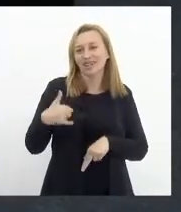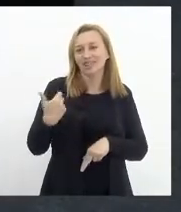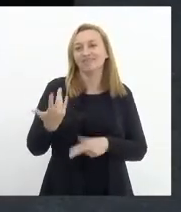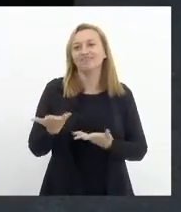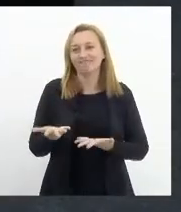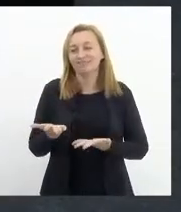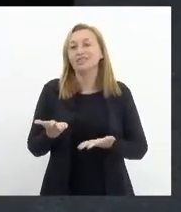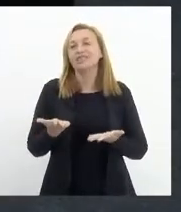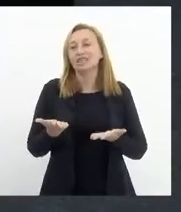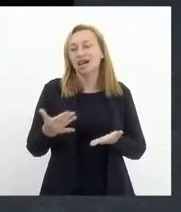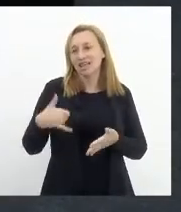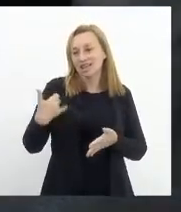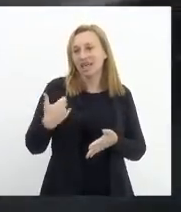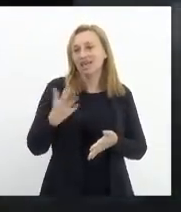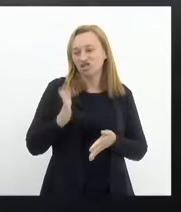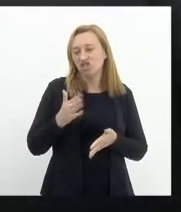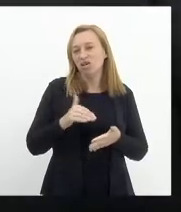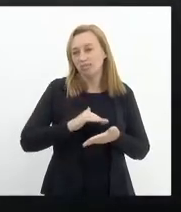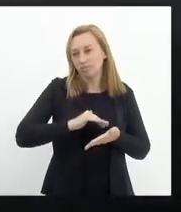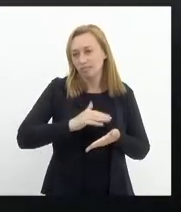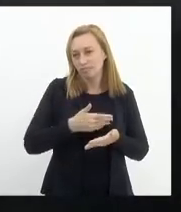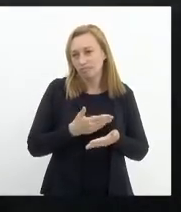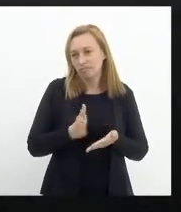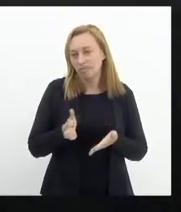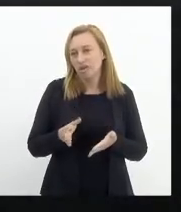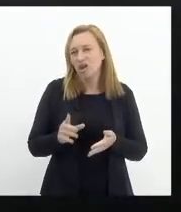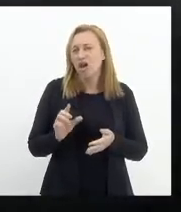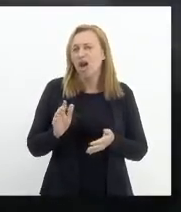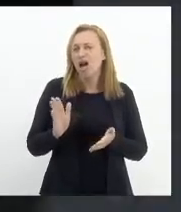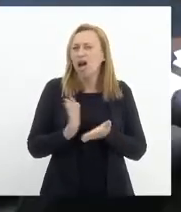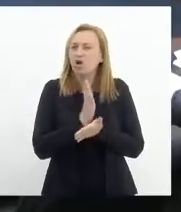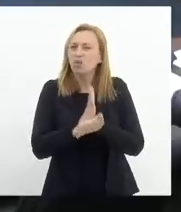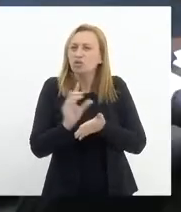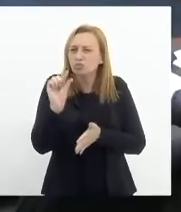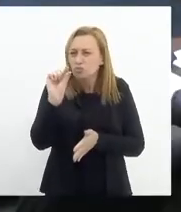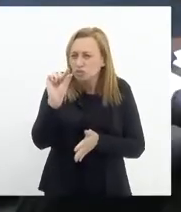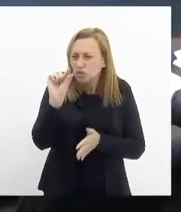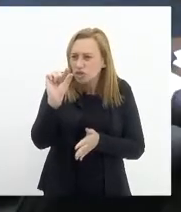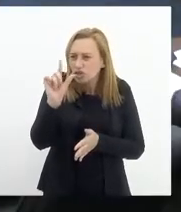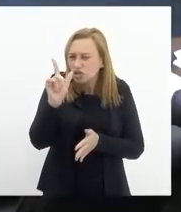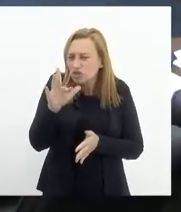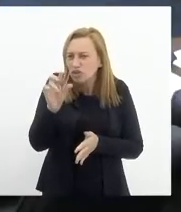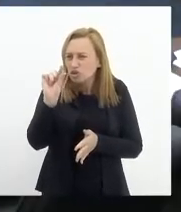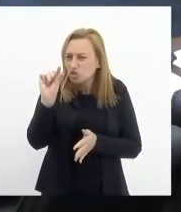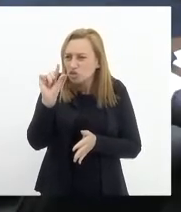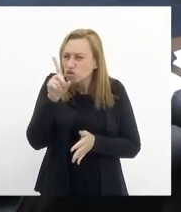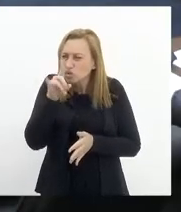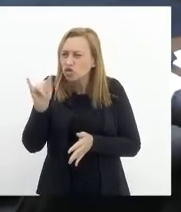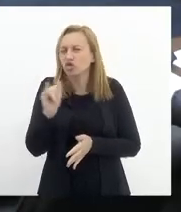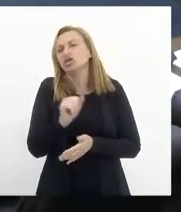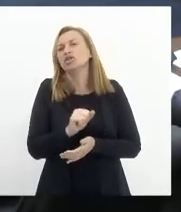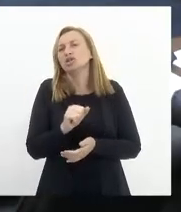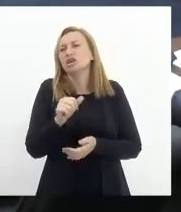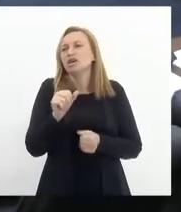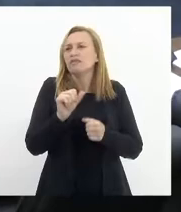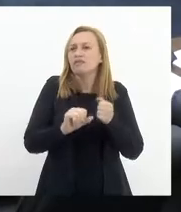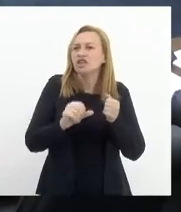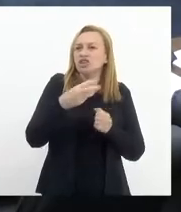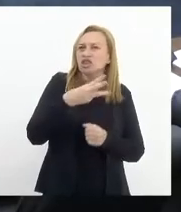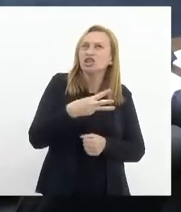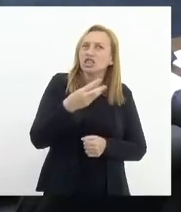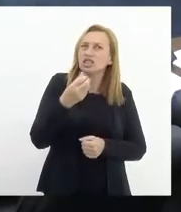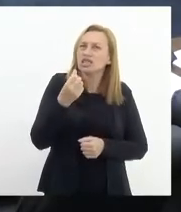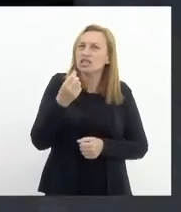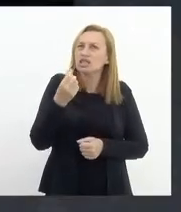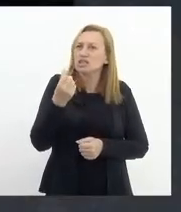Tinham passado, alguns até, por uma diferença de um dia. Fez 35 anos e